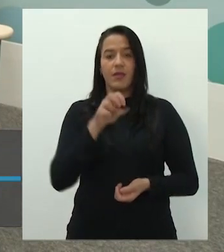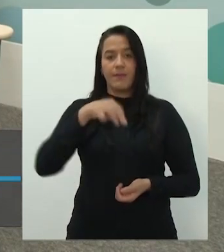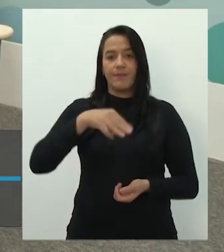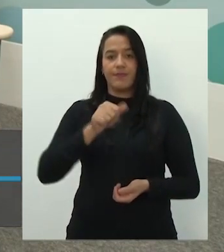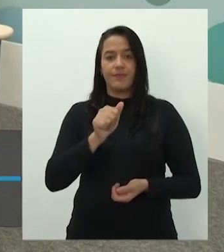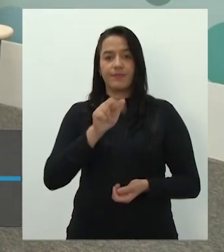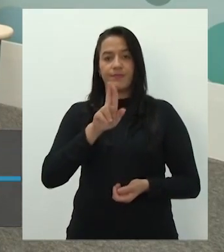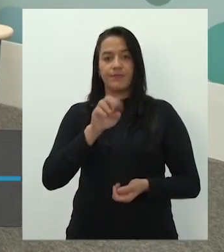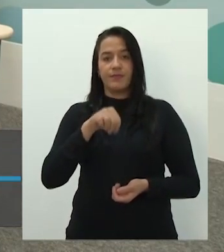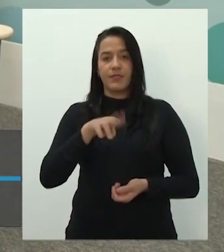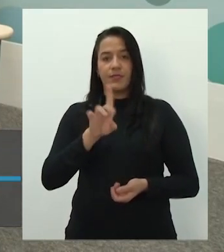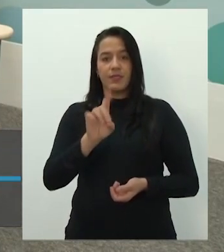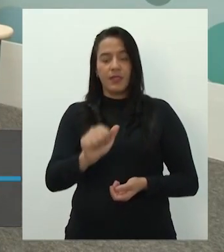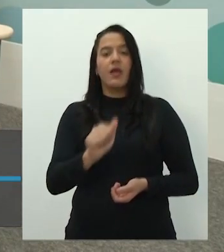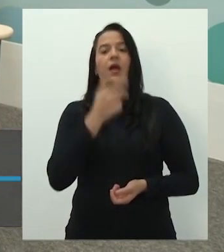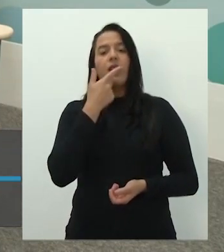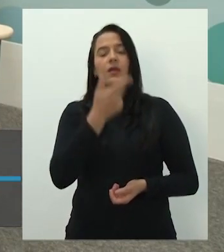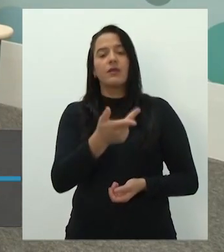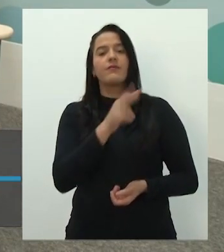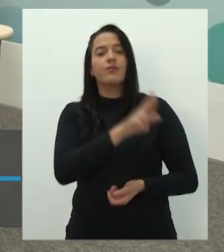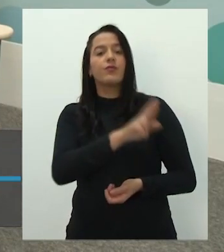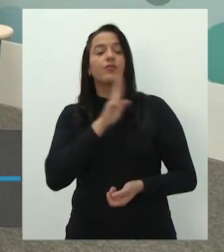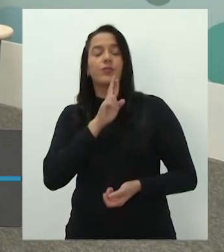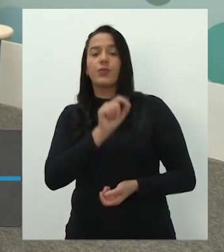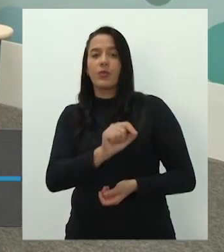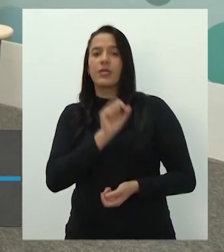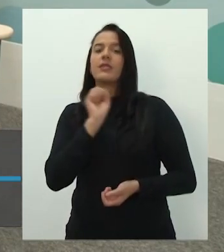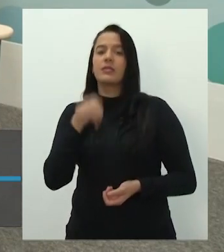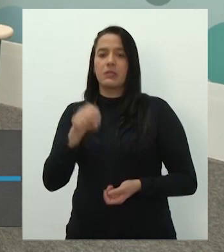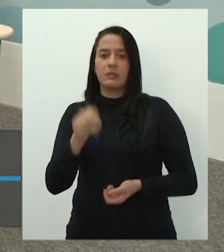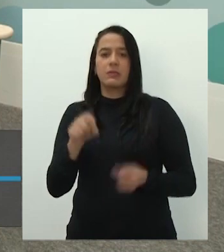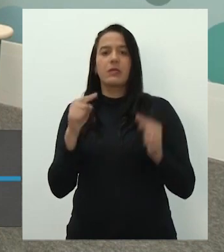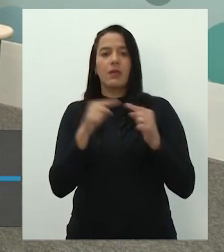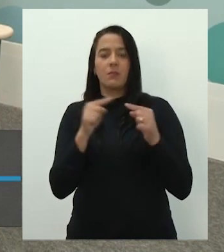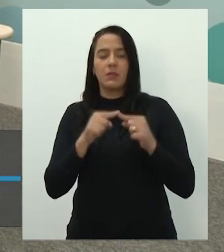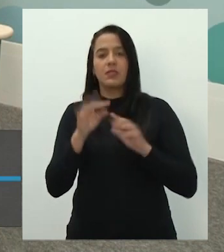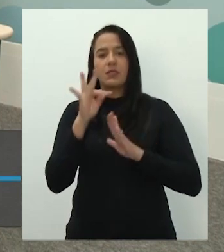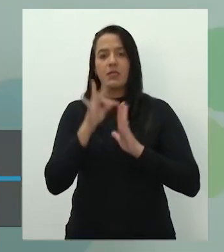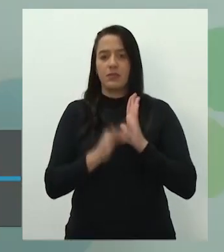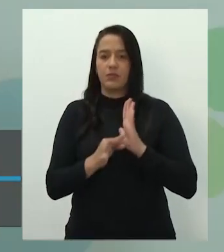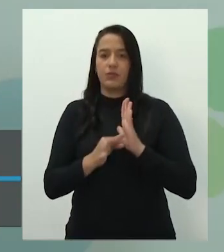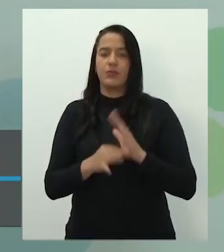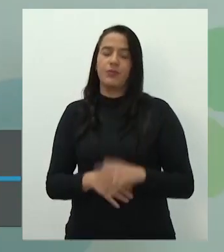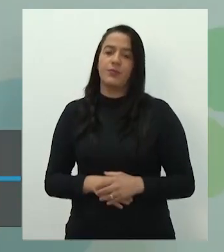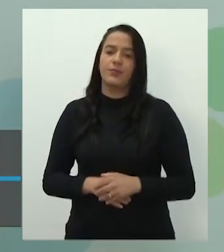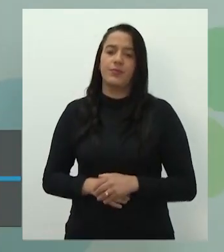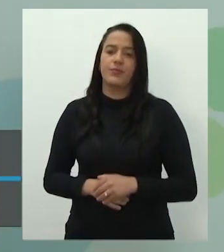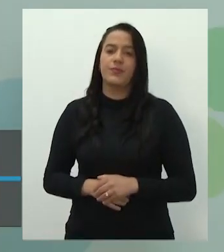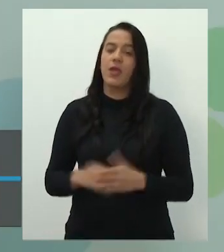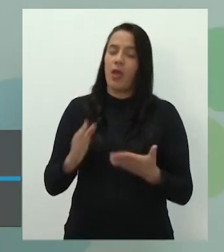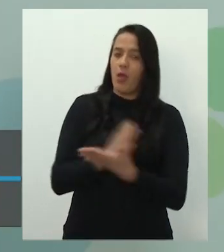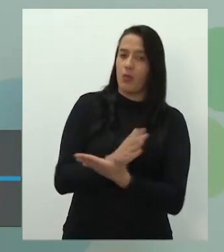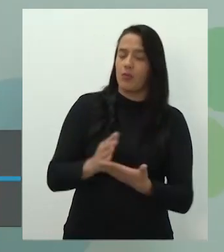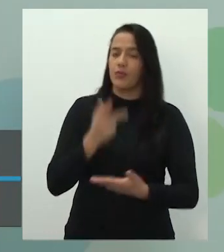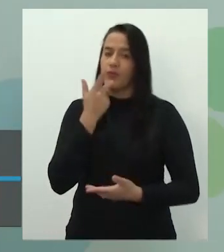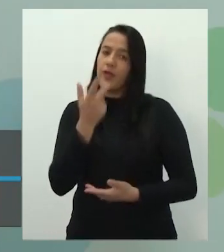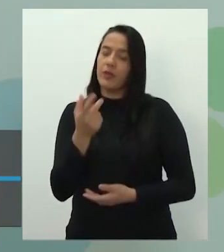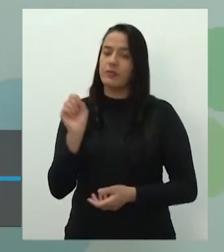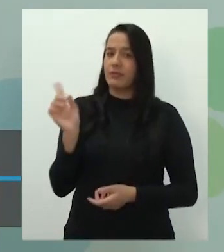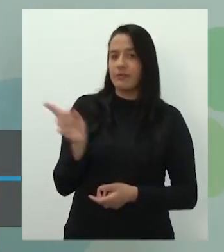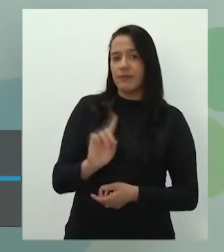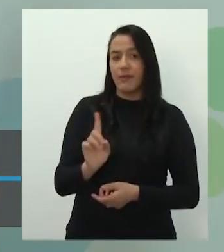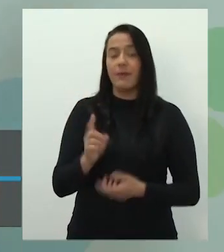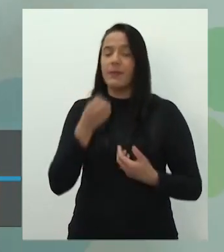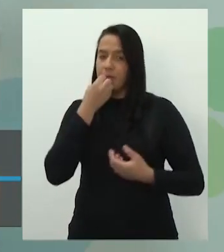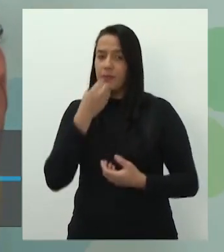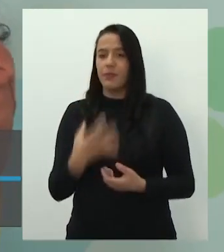que sim. Sim, é verdade. Bastante gente falando que sim. É, verdade. Eu é que peguei um aqui. Isso. que não. Bora. Bora, bora,